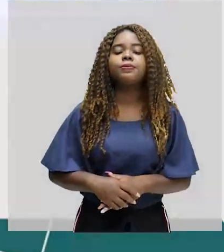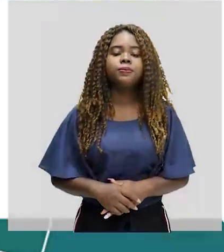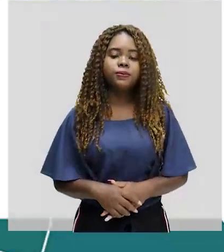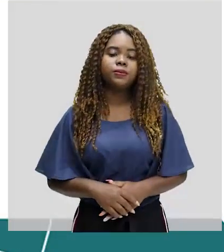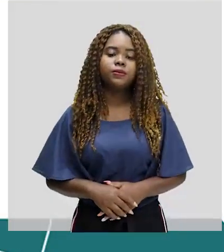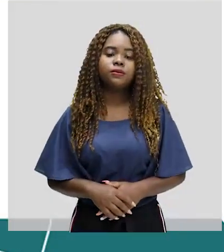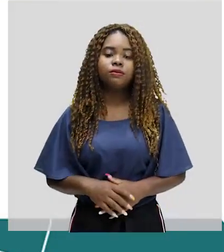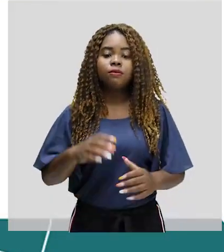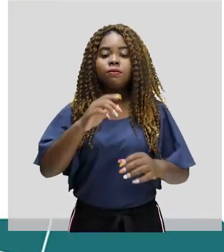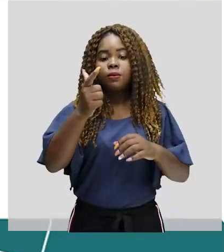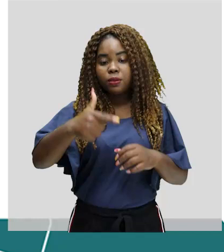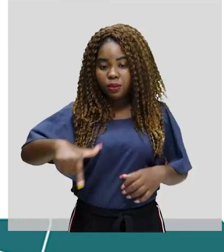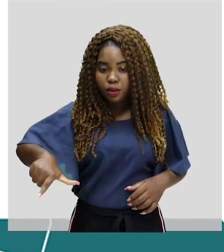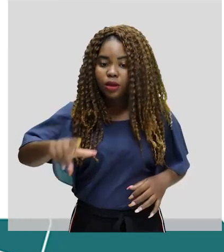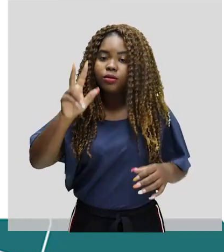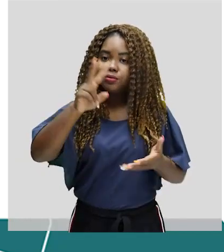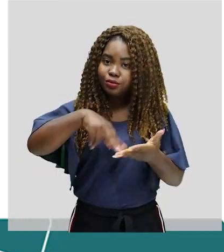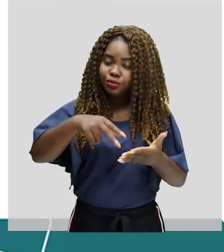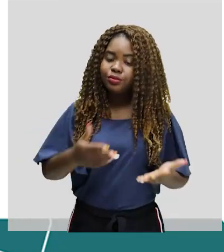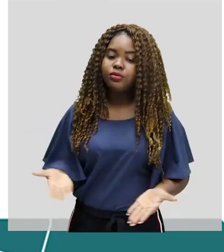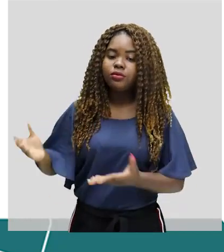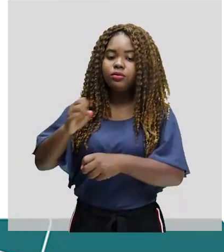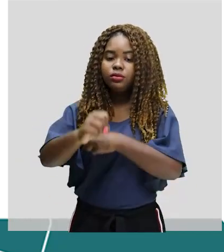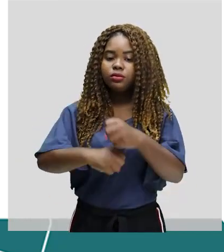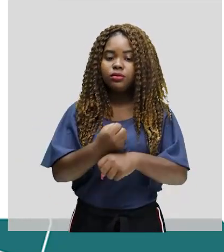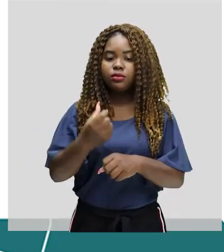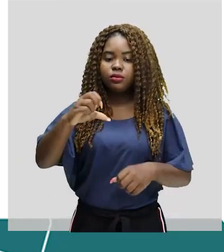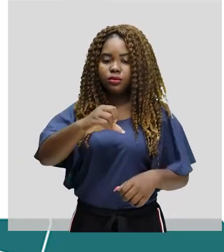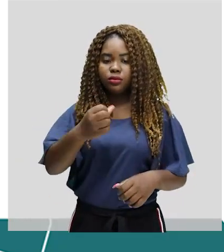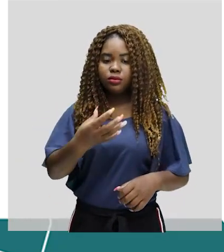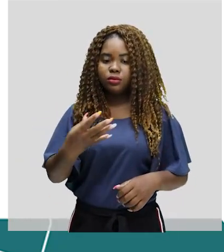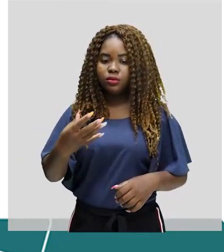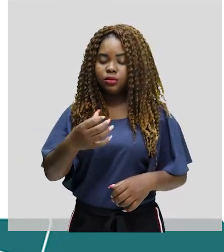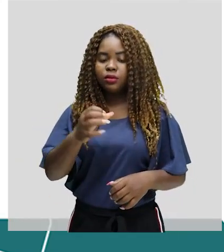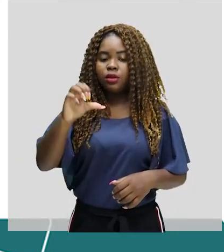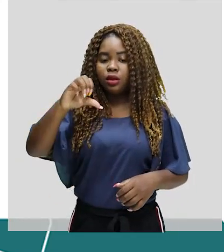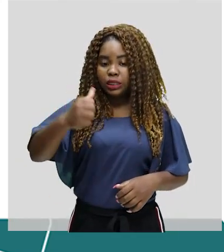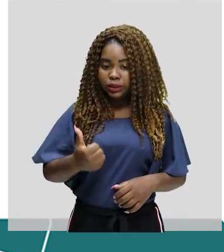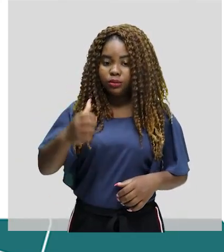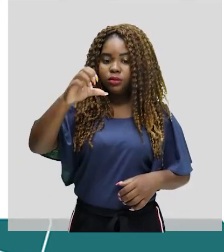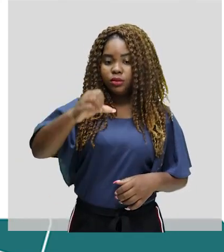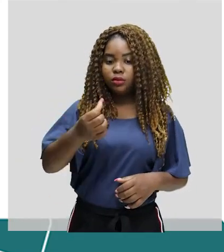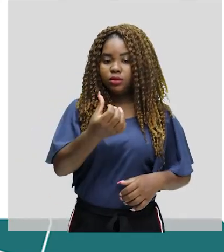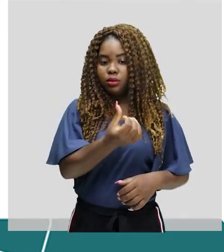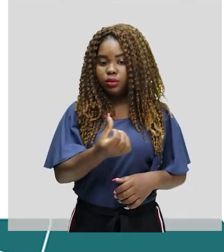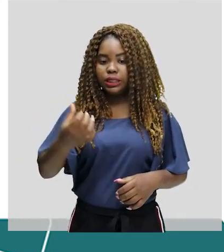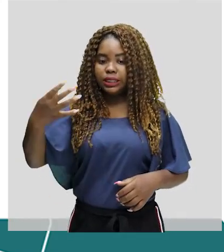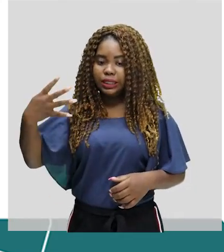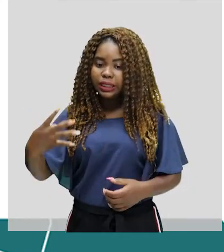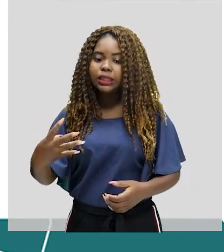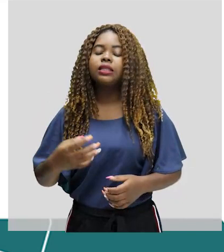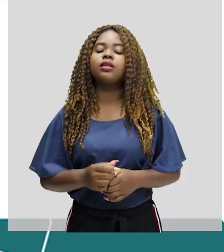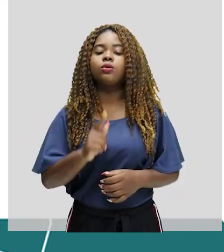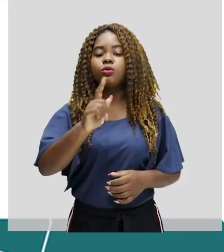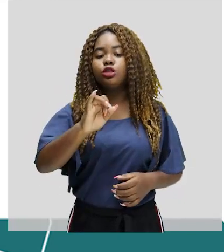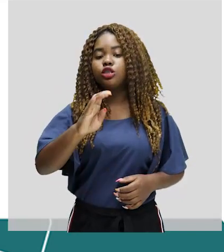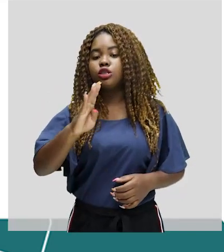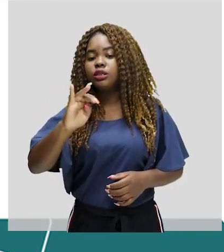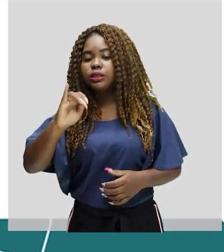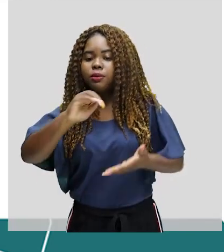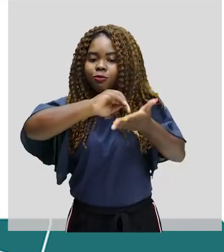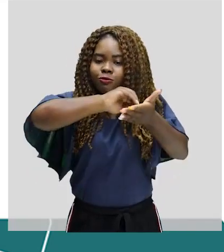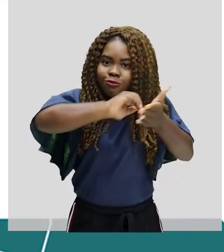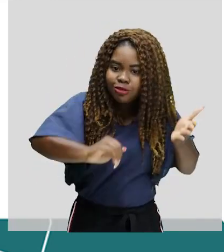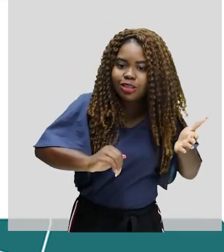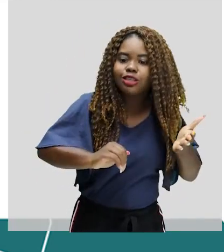Em 1964, o gibi foi retirado de circulação por conta da censura instaurada durante a ditadura